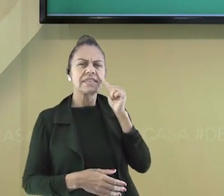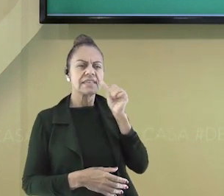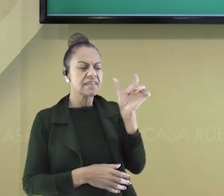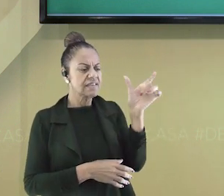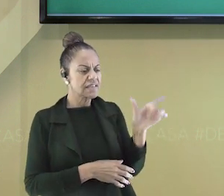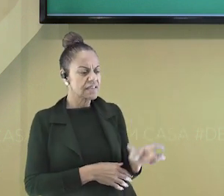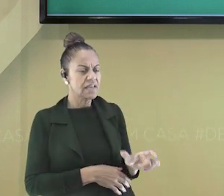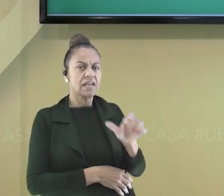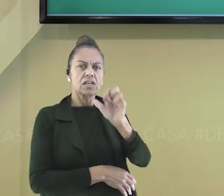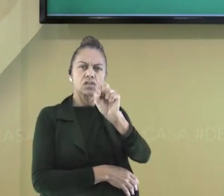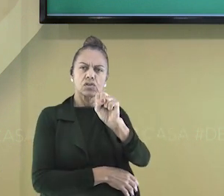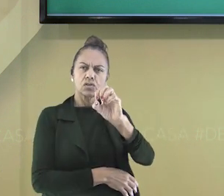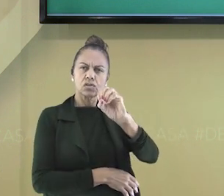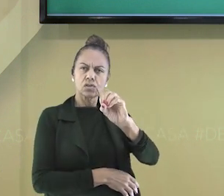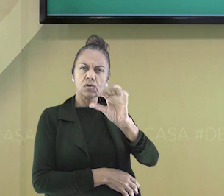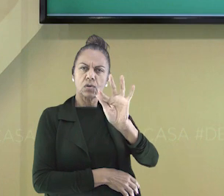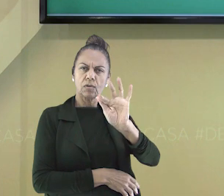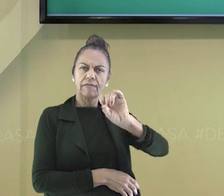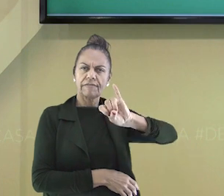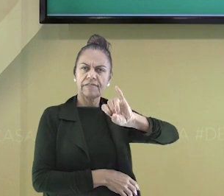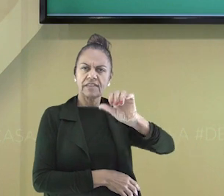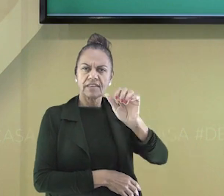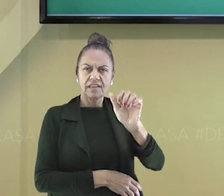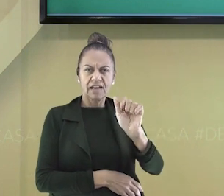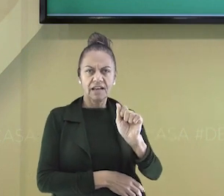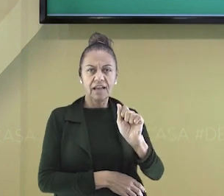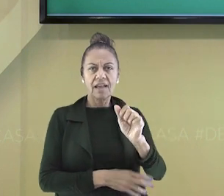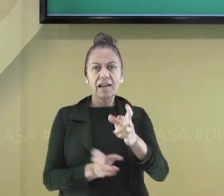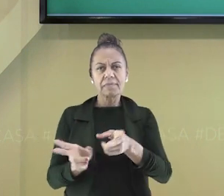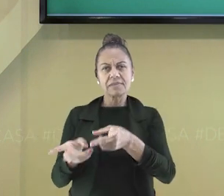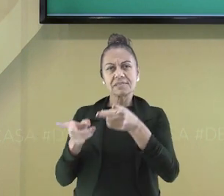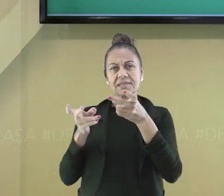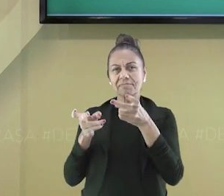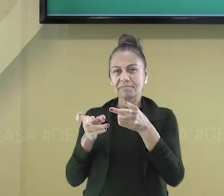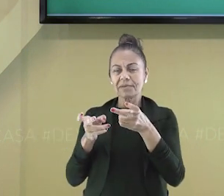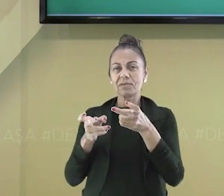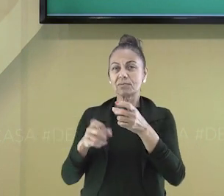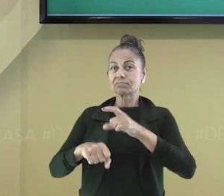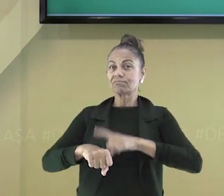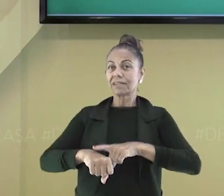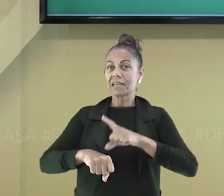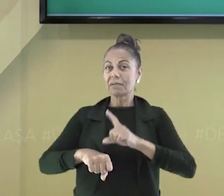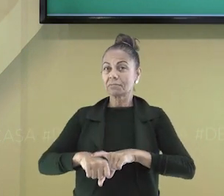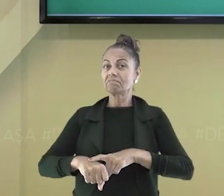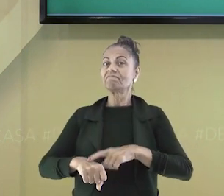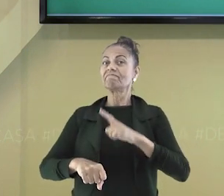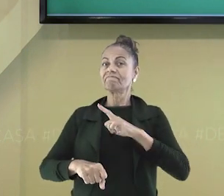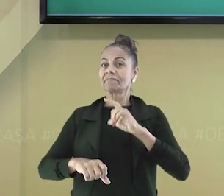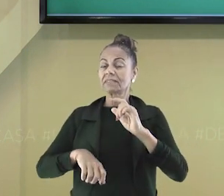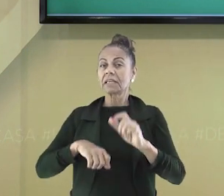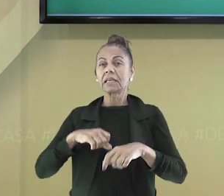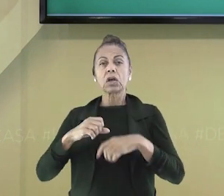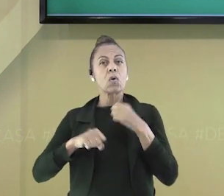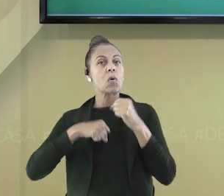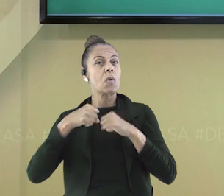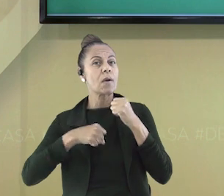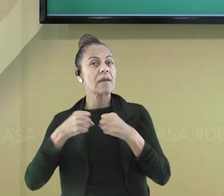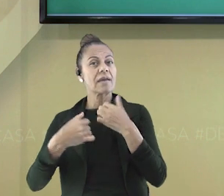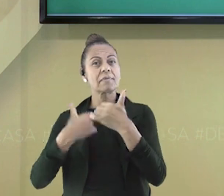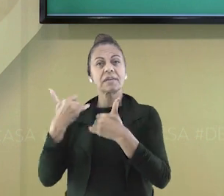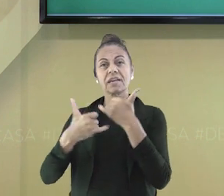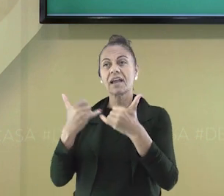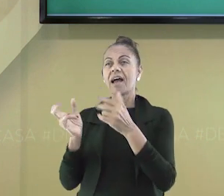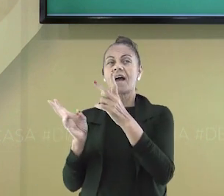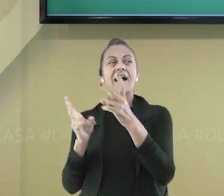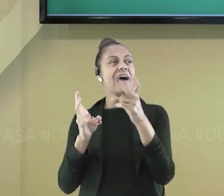Sofia percebeu o tempo antes que o tempo lhe tivesse feito falta. Tinha todo o tempo para correr,